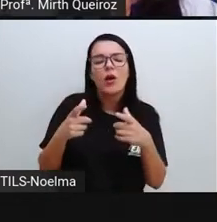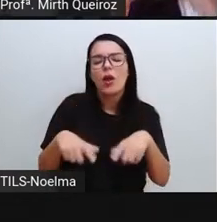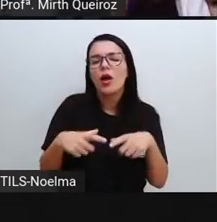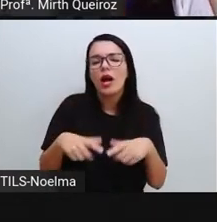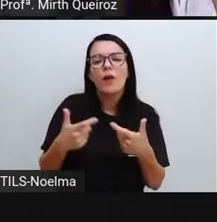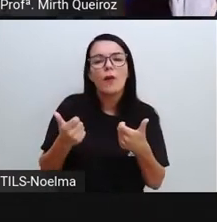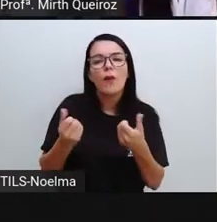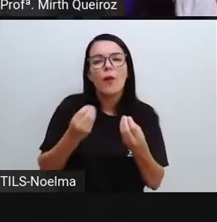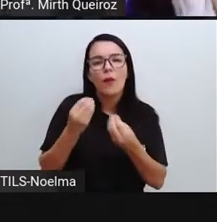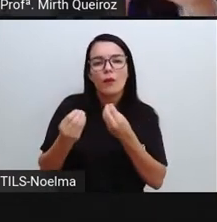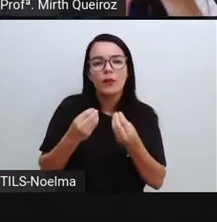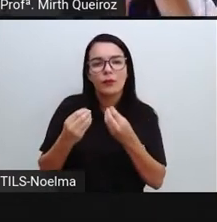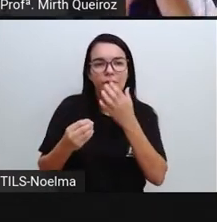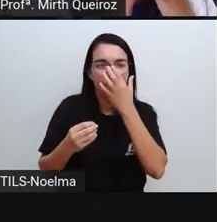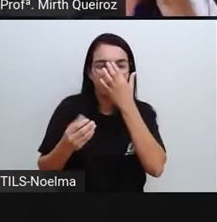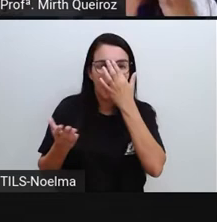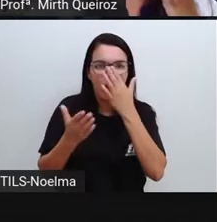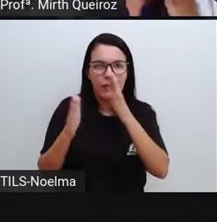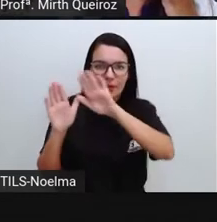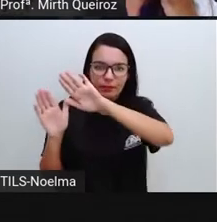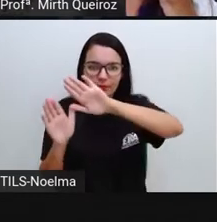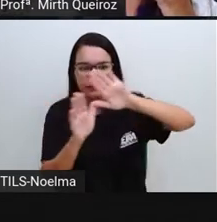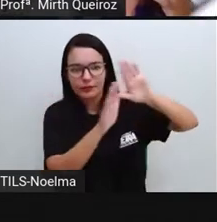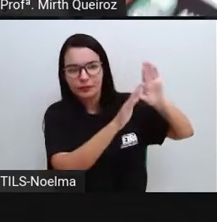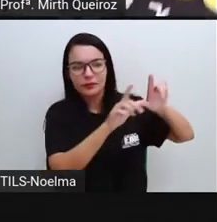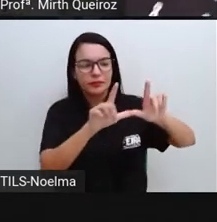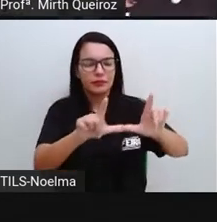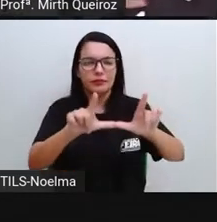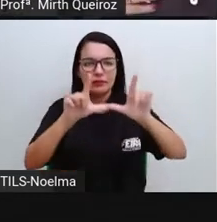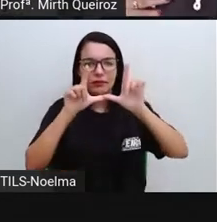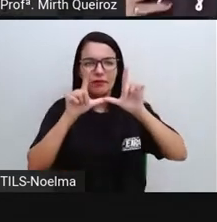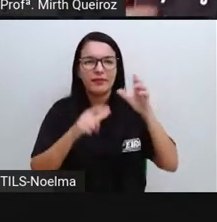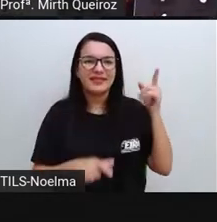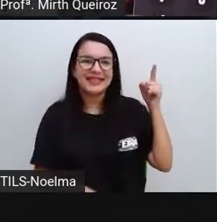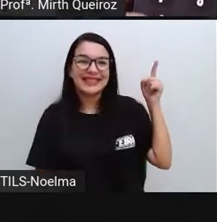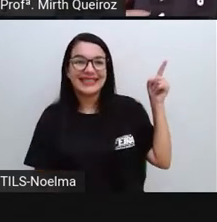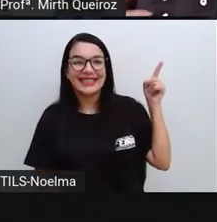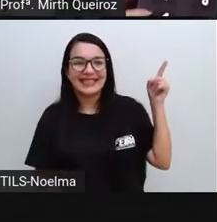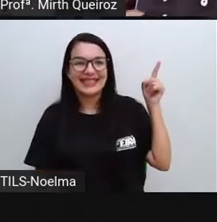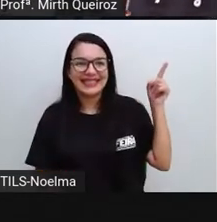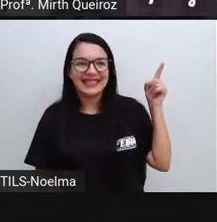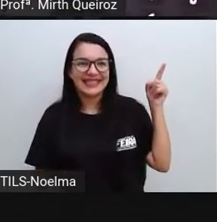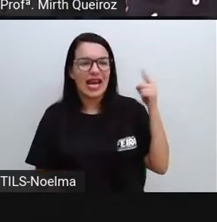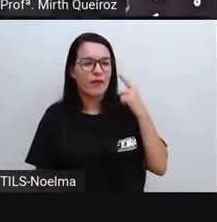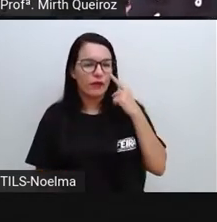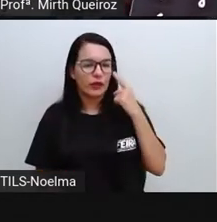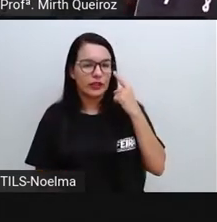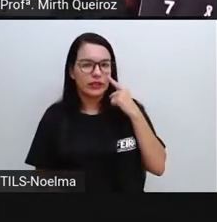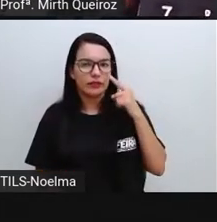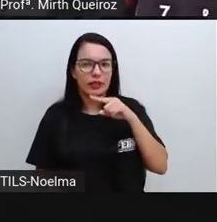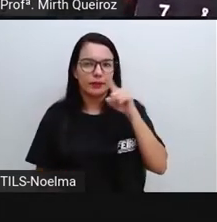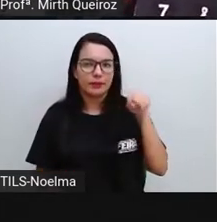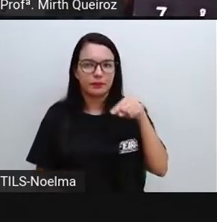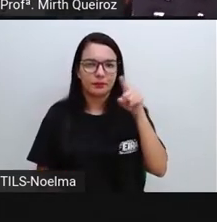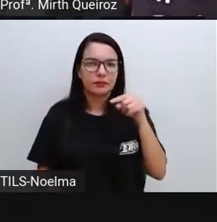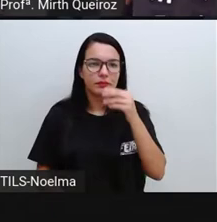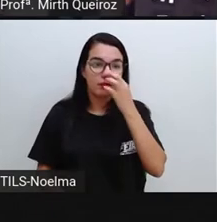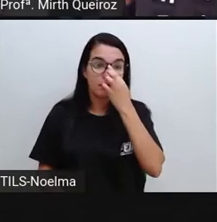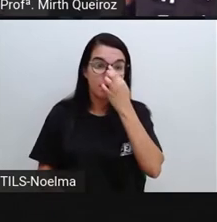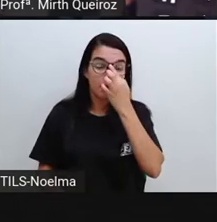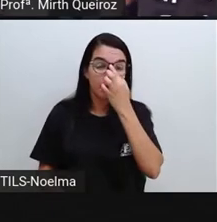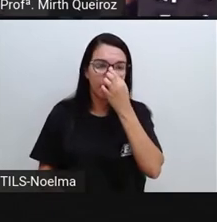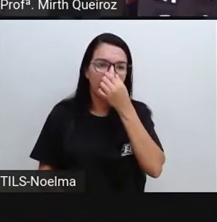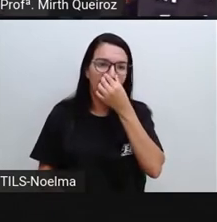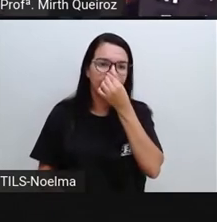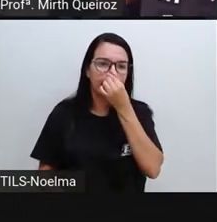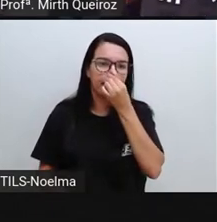A gente vai tirar um pouquinho aqui o slide. Eu vou... Eu trouxe aqui a calculadora, né? A gigante calculadora aqui. Pra que a gente veja